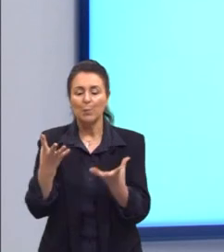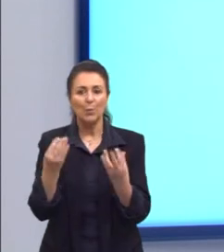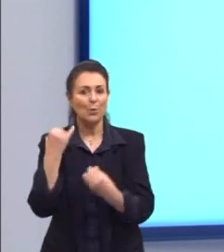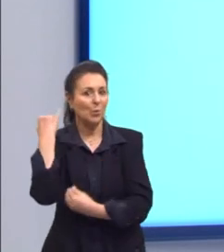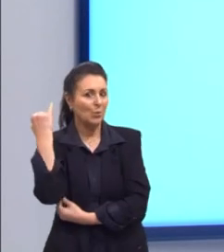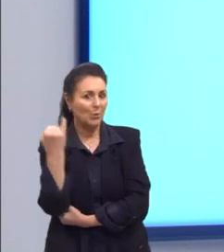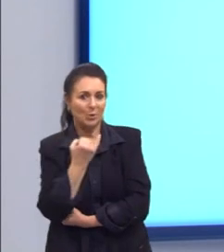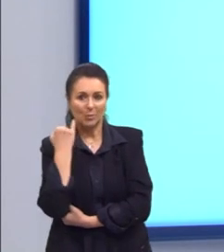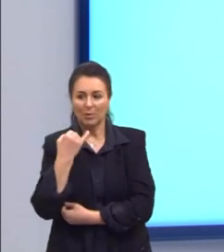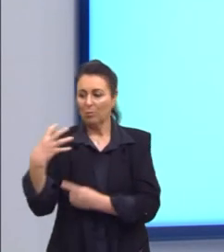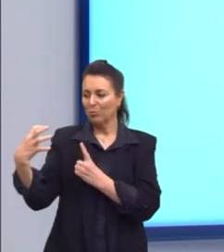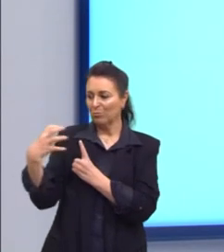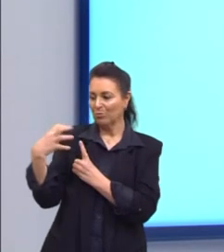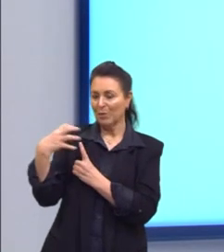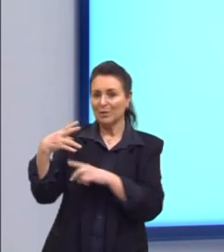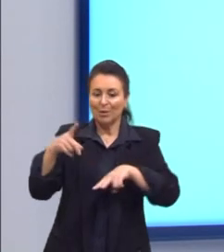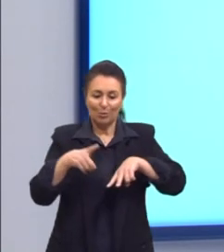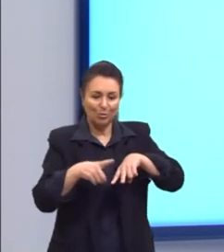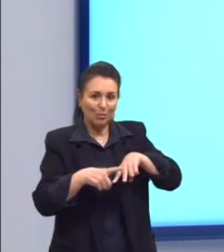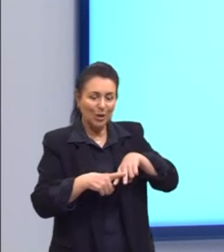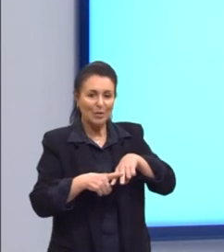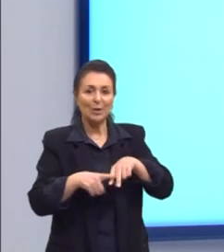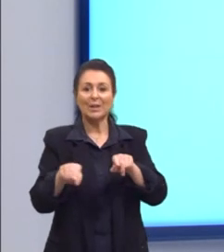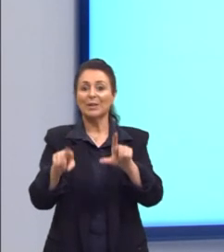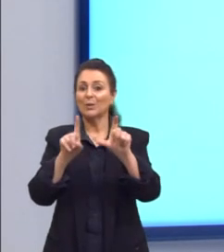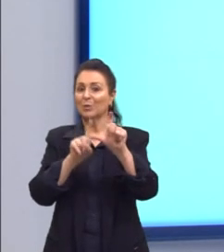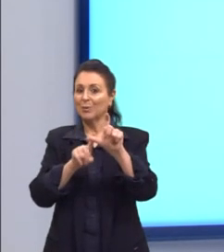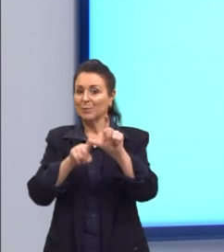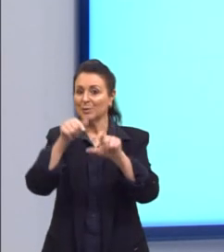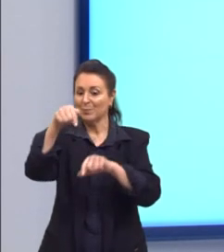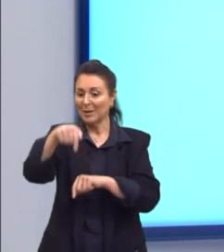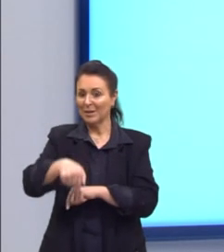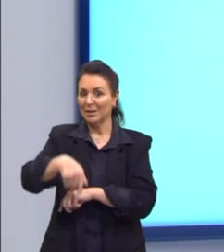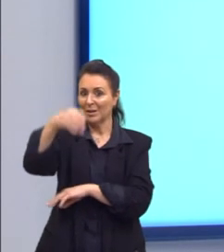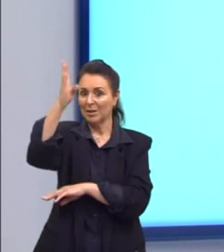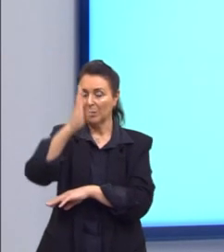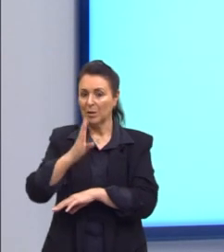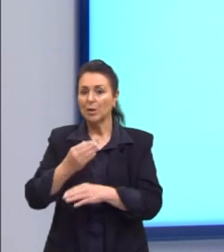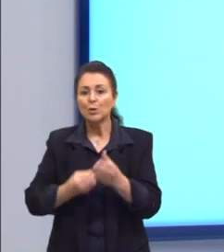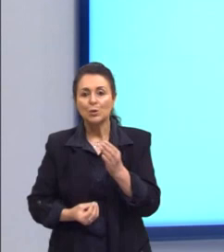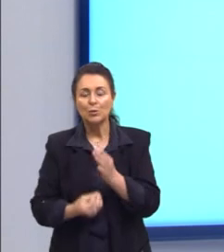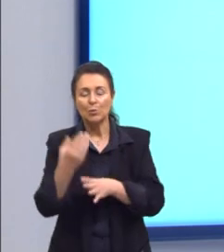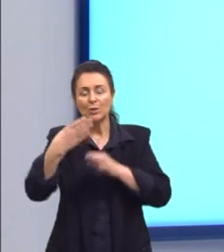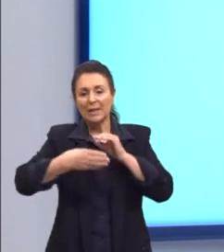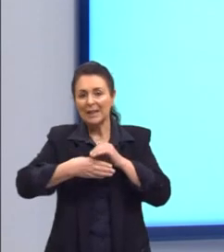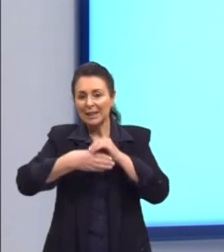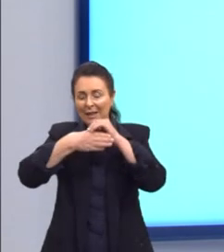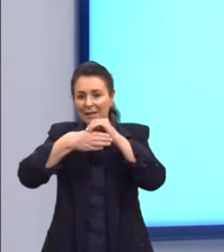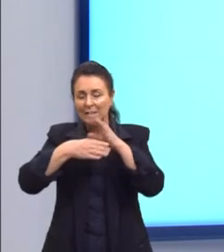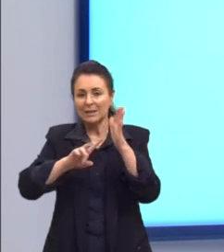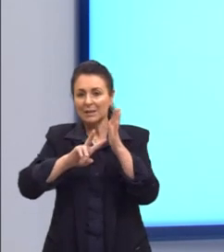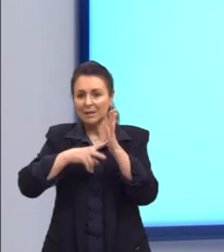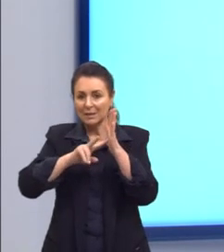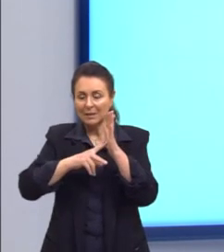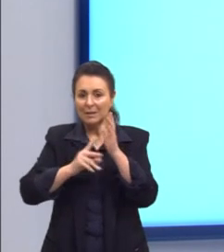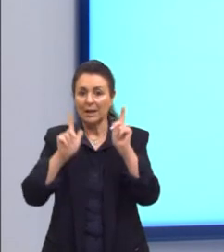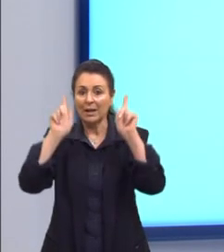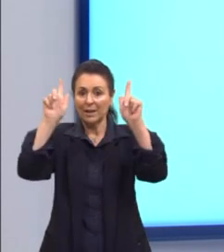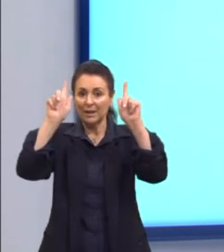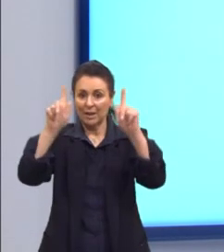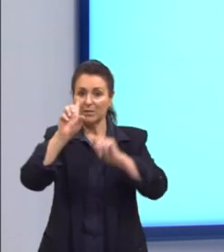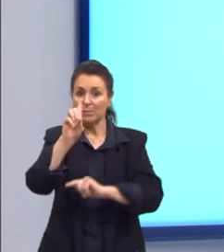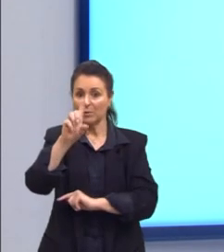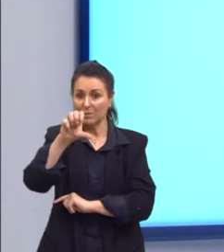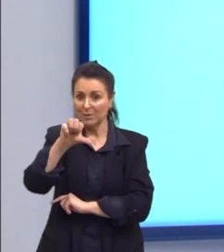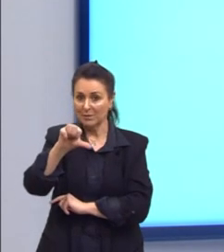até pelas influências do anarquismo e do comunismo no Brasil. E surgem vários líderes sindicalistas, tem a greve geral de 1917,